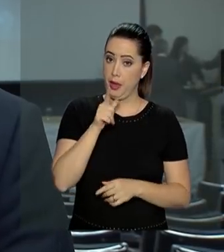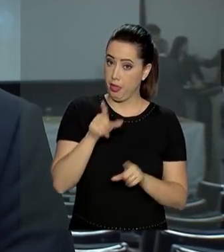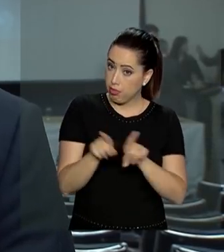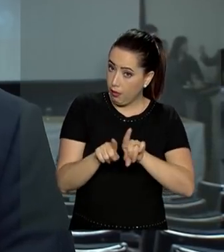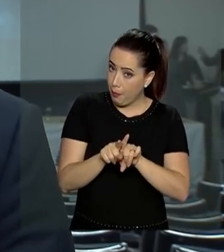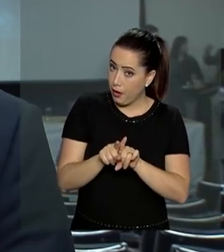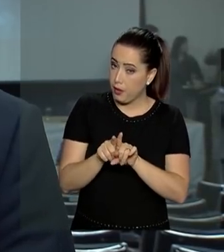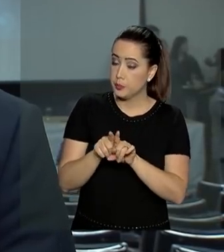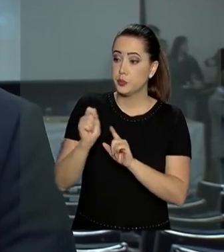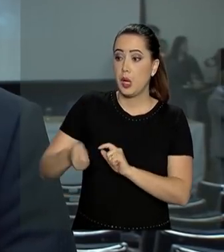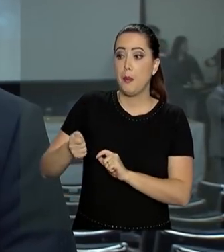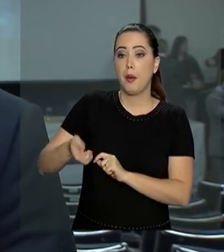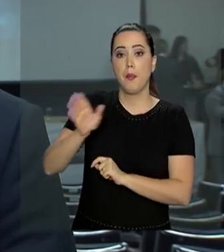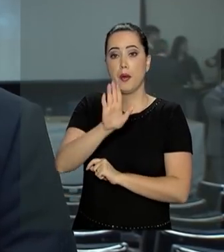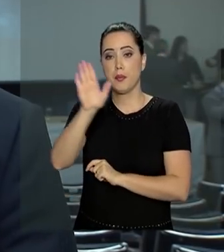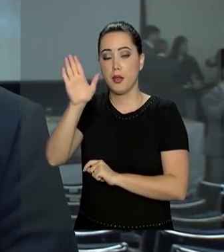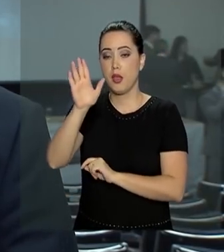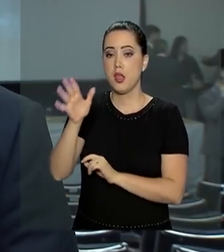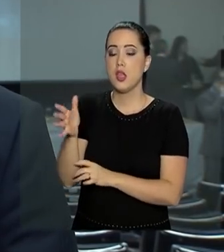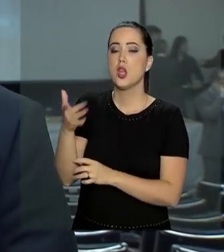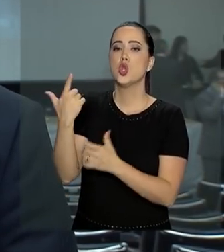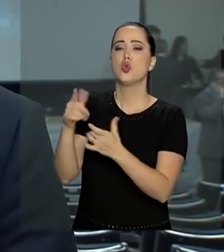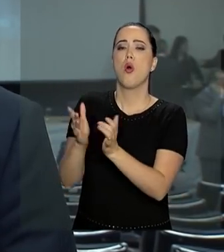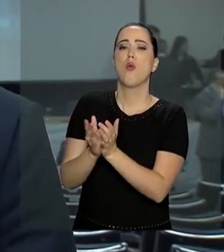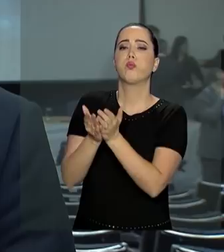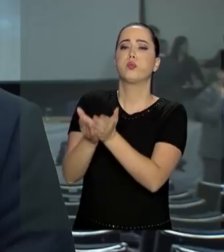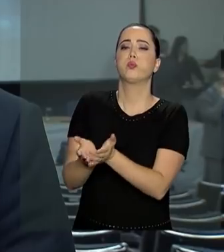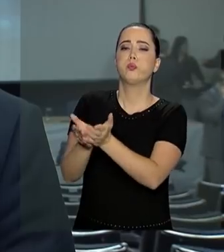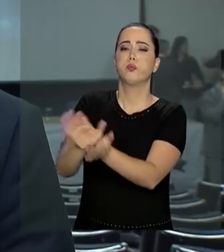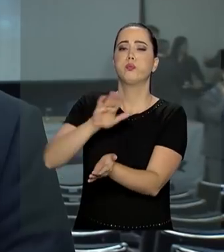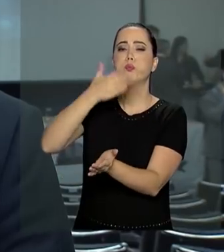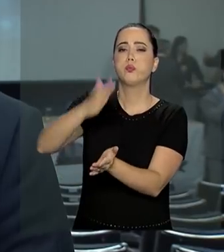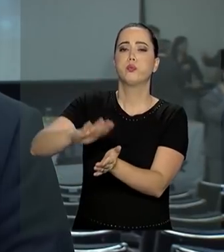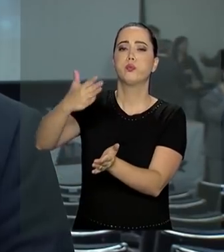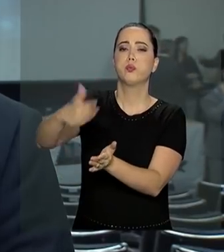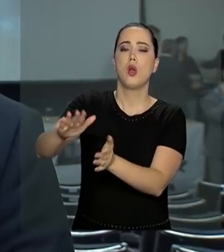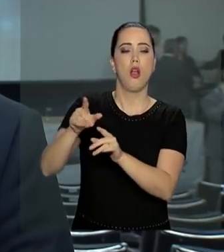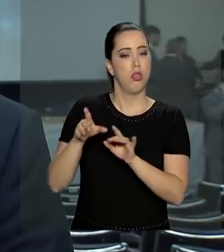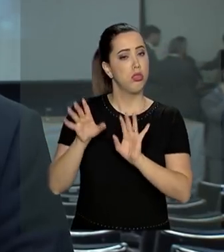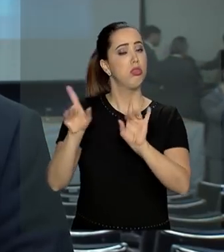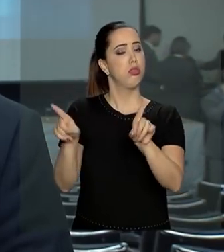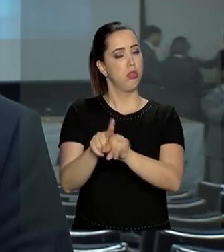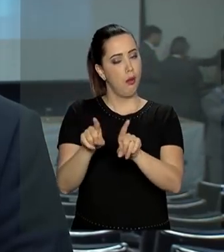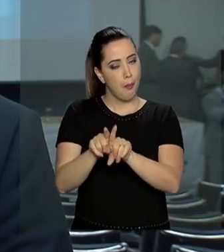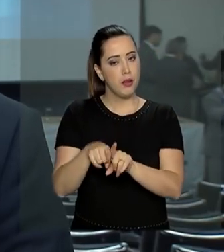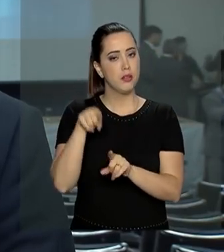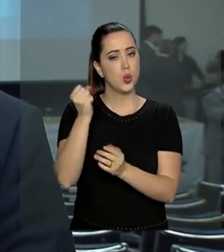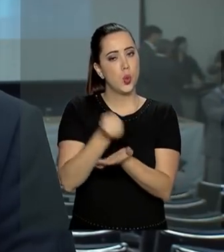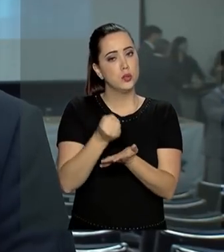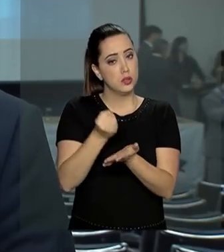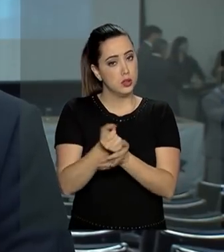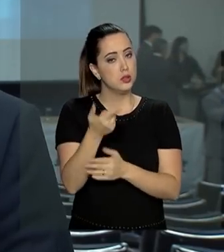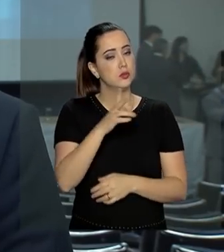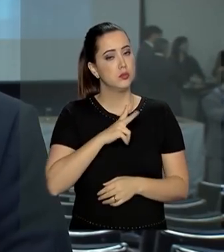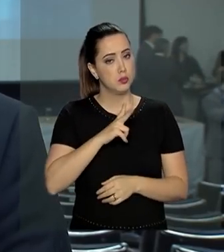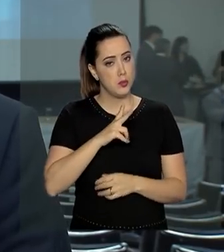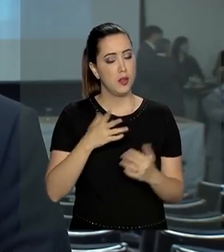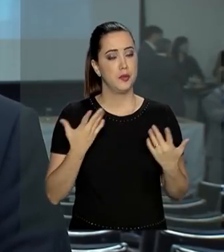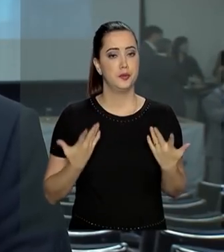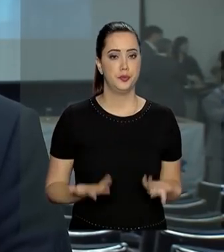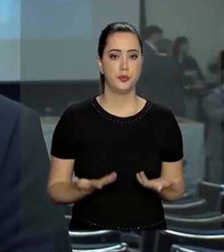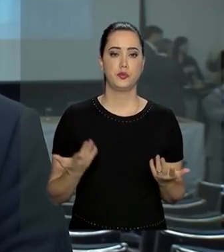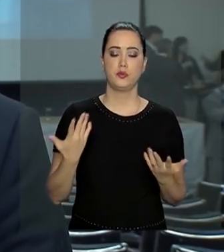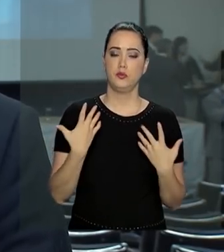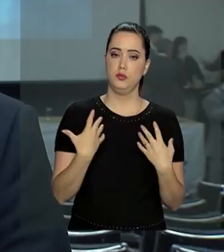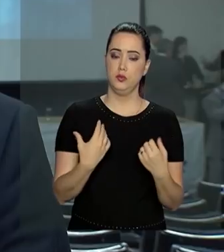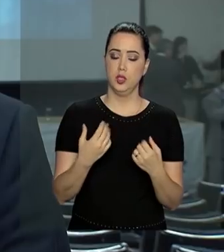e Paranaguá. Teremos a concessão da ferrovia de integração oeste e leste, a concessão da ferrogrão. E estamos estudando 22